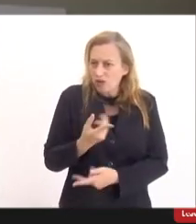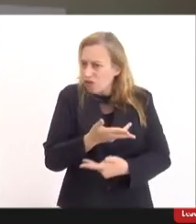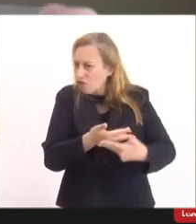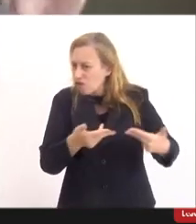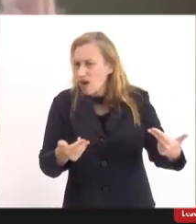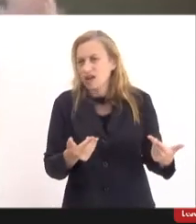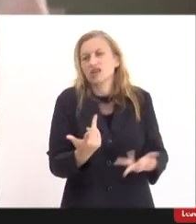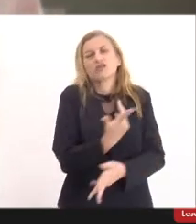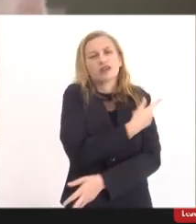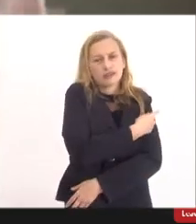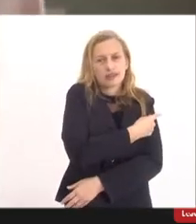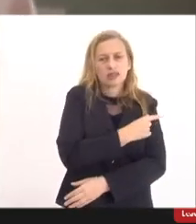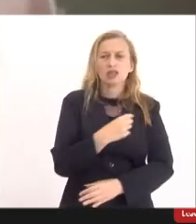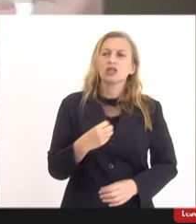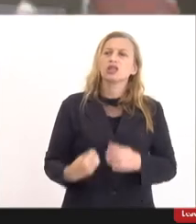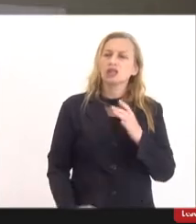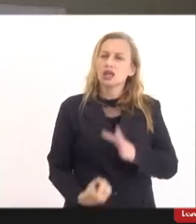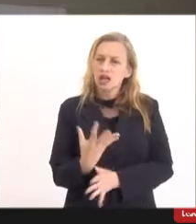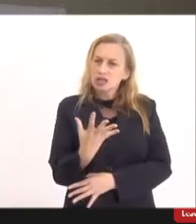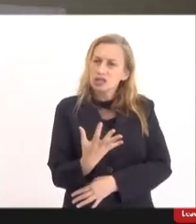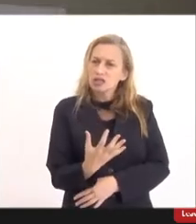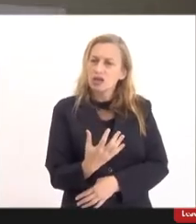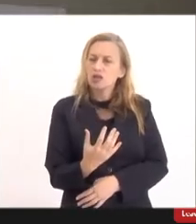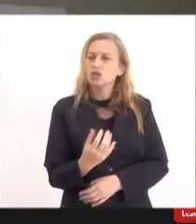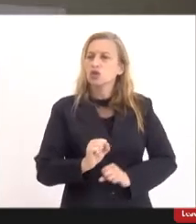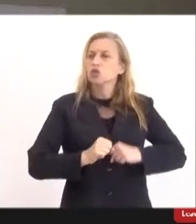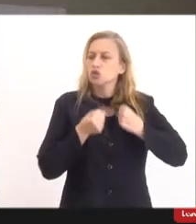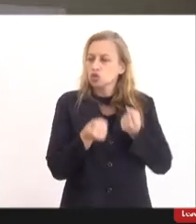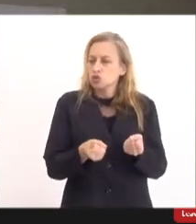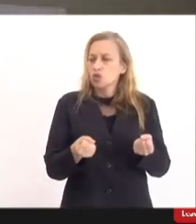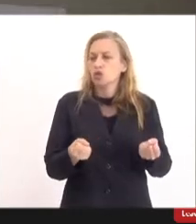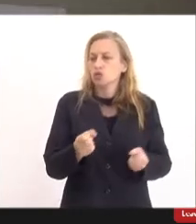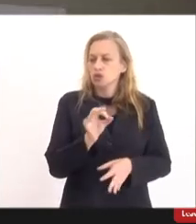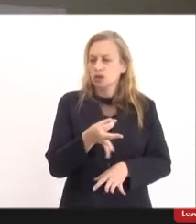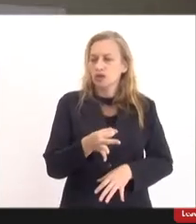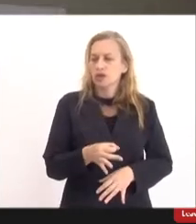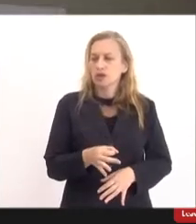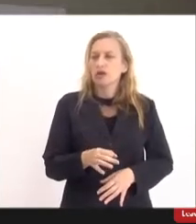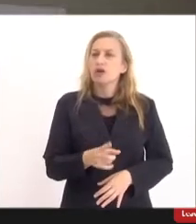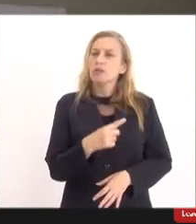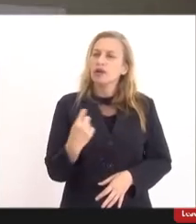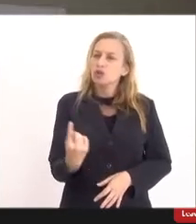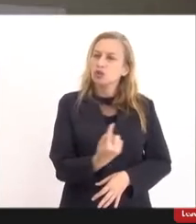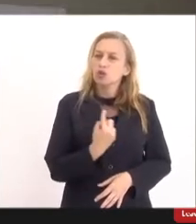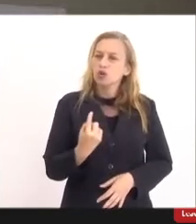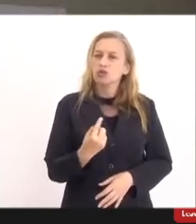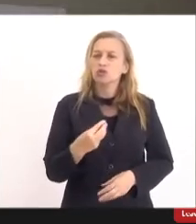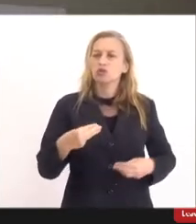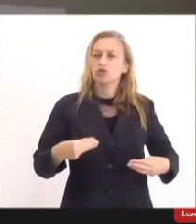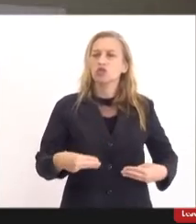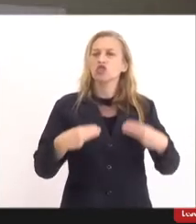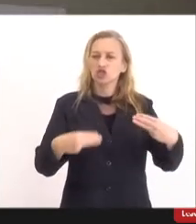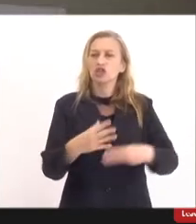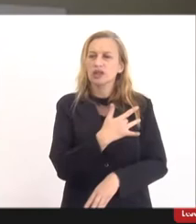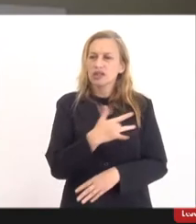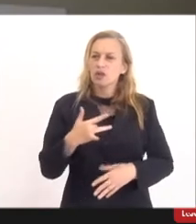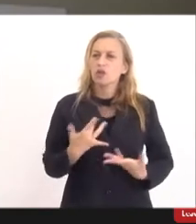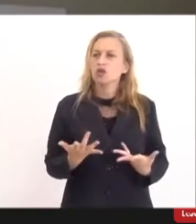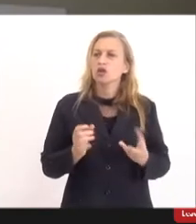vacinas, se desenvolver vacinas e do esforço que foi necessário para que o nosso Ministério da Saúde pudesse